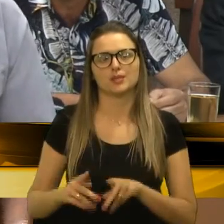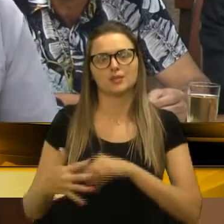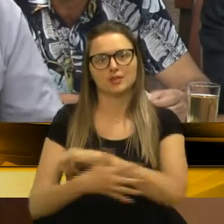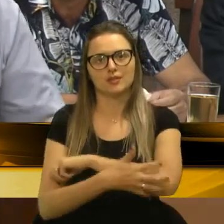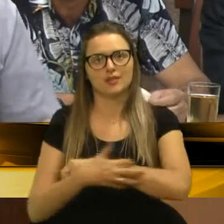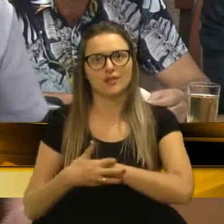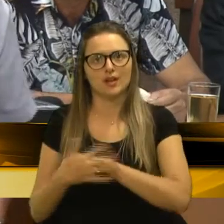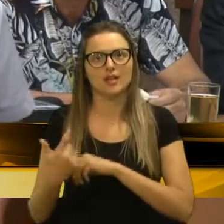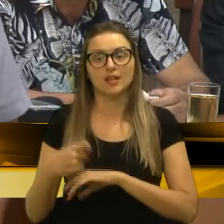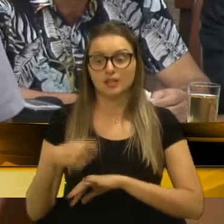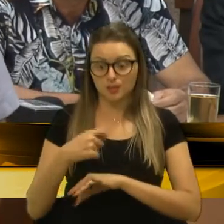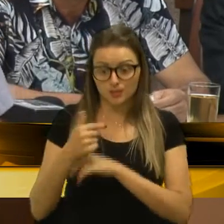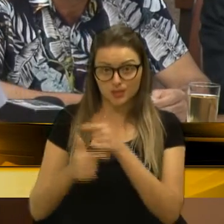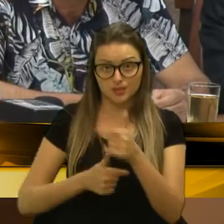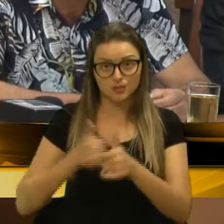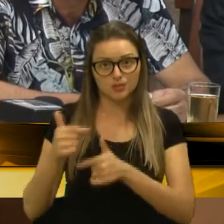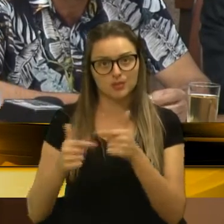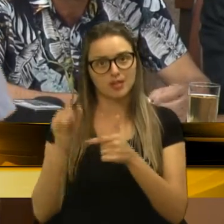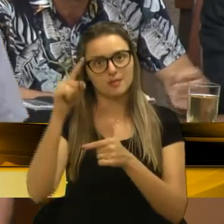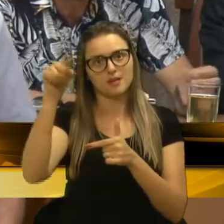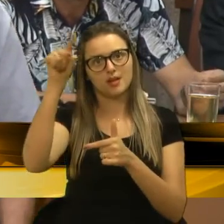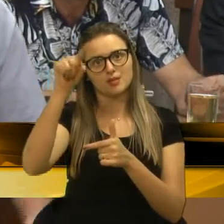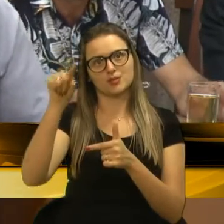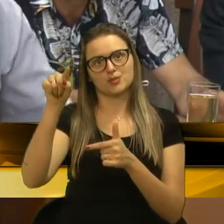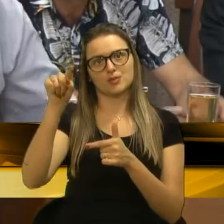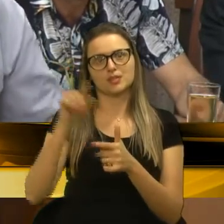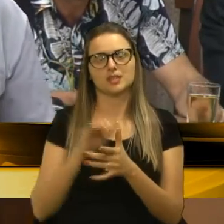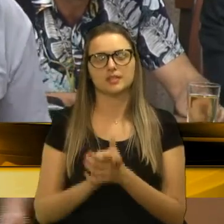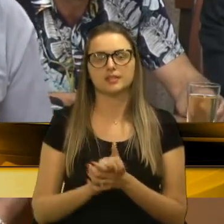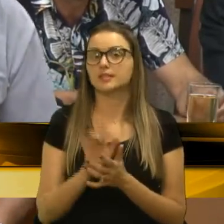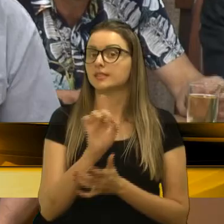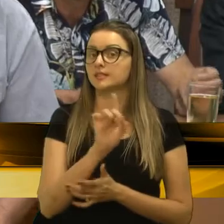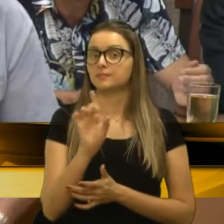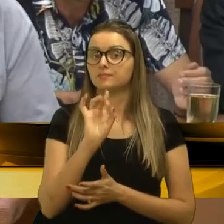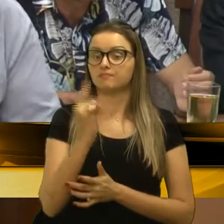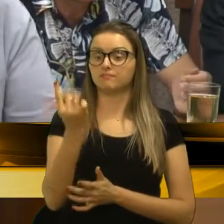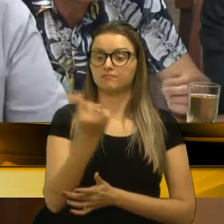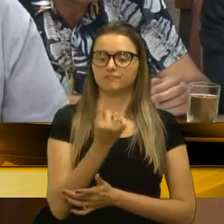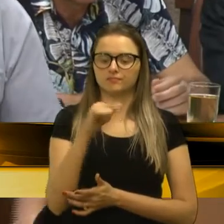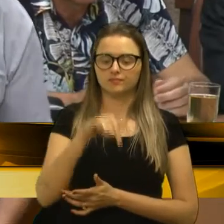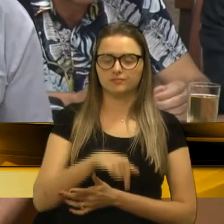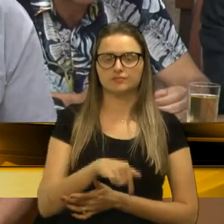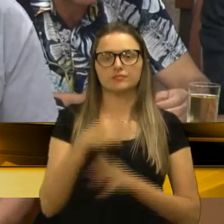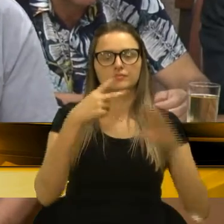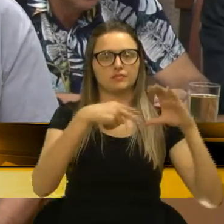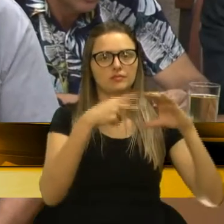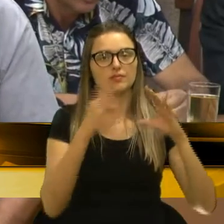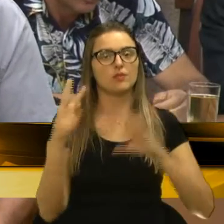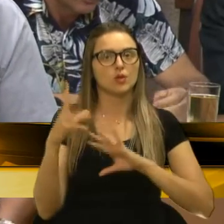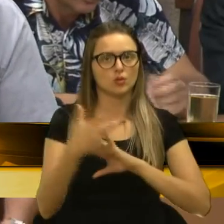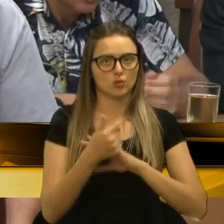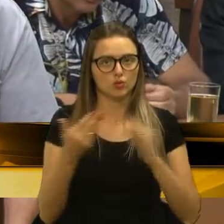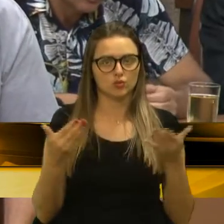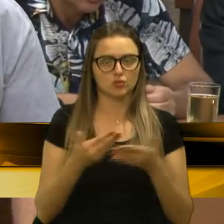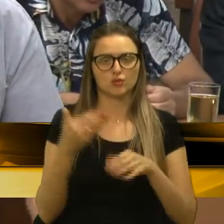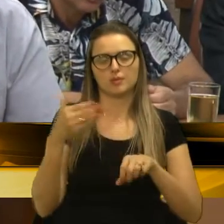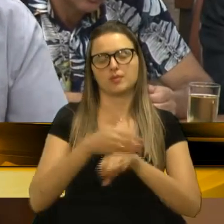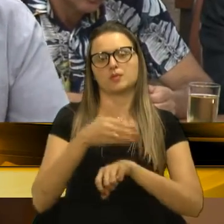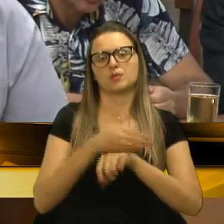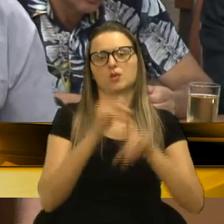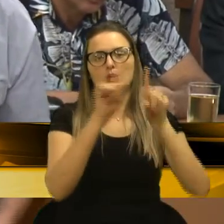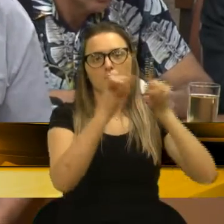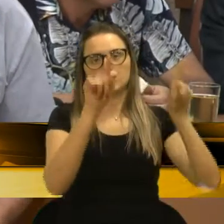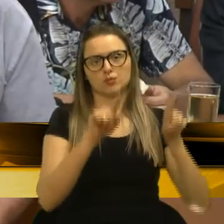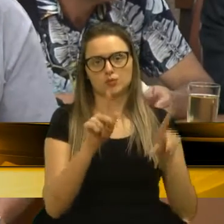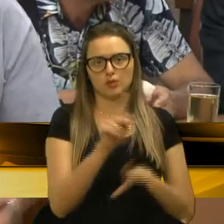desses serviços. Não é só esses que vieram aqui. Aqui já participaram servidores da